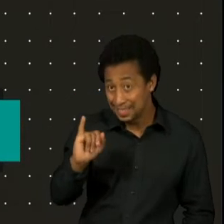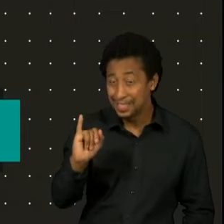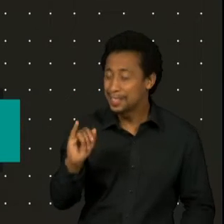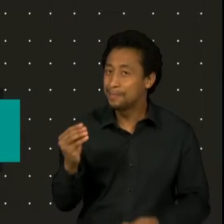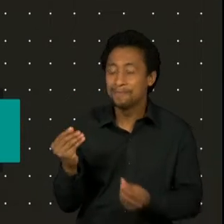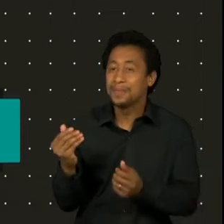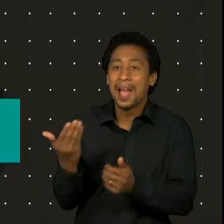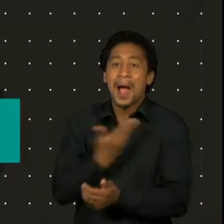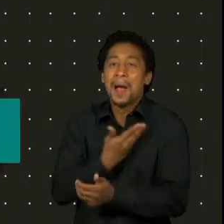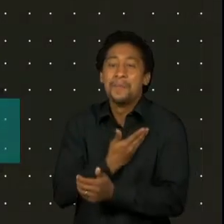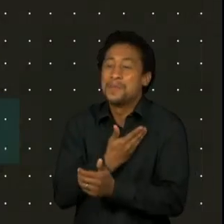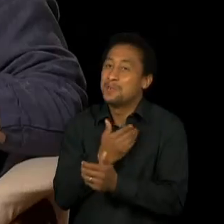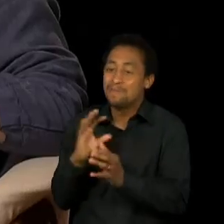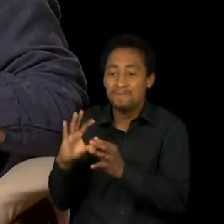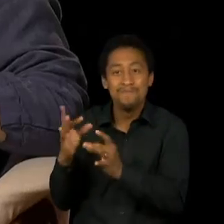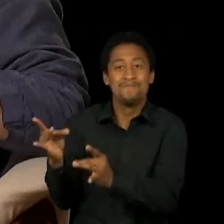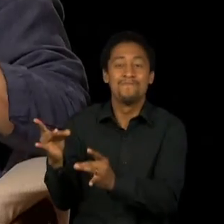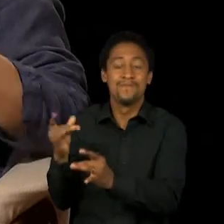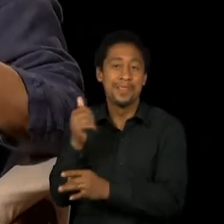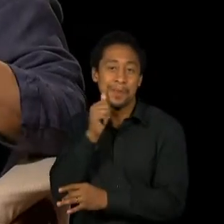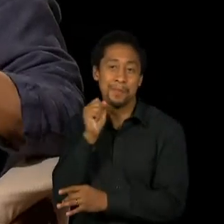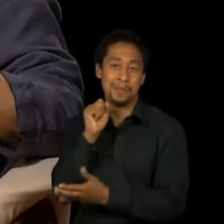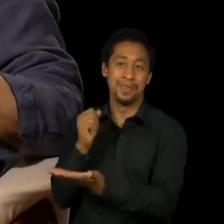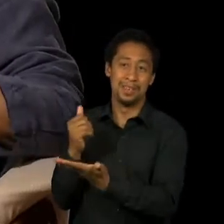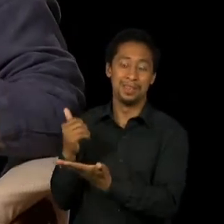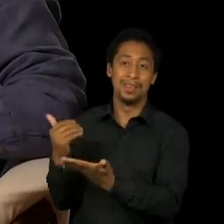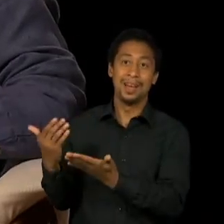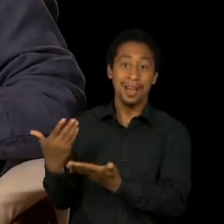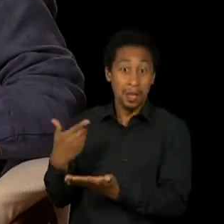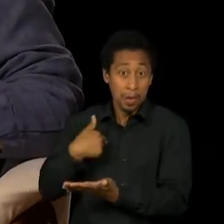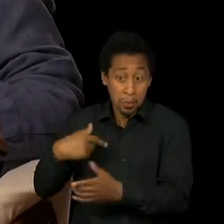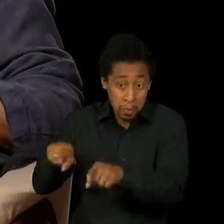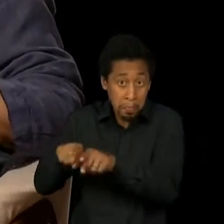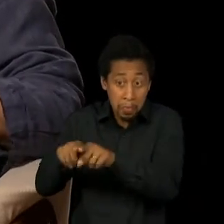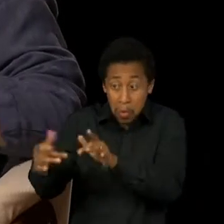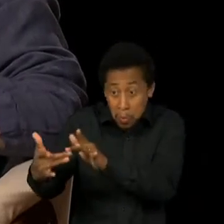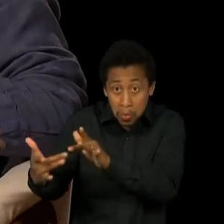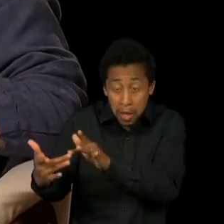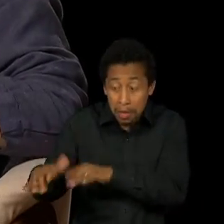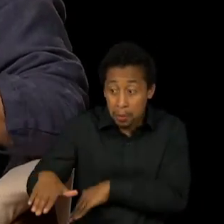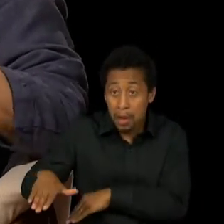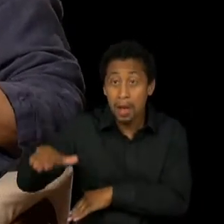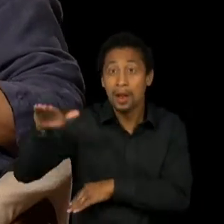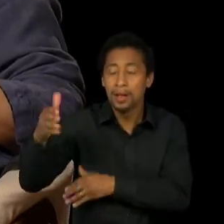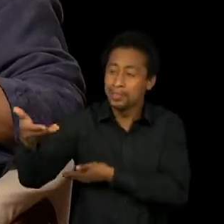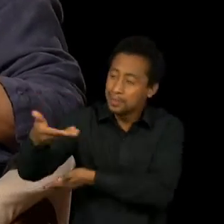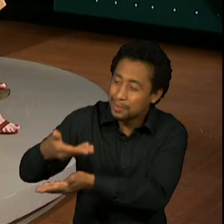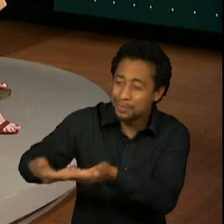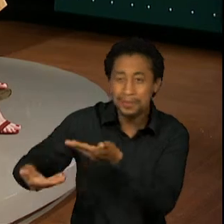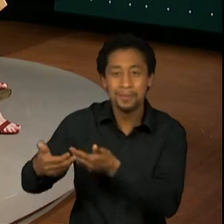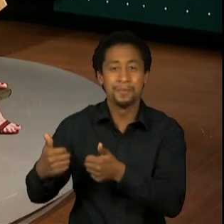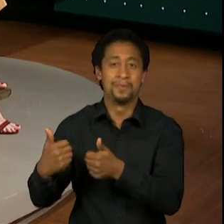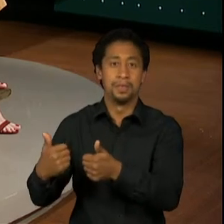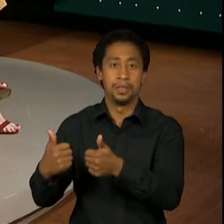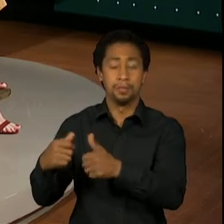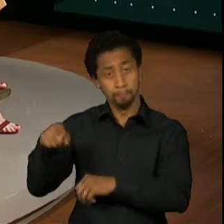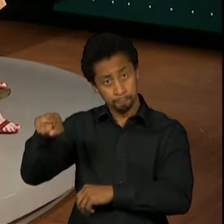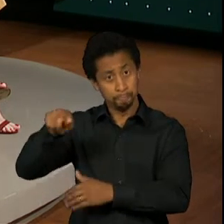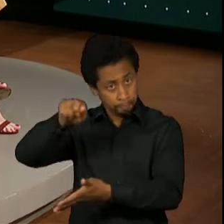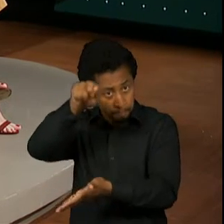Fauziarap fez parte um pouco da minha vida, enfim. E a gente se dava muito bem. Quando ele escreveu